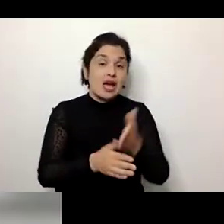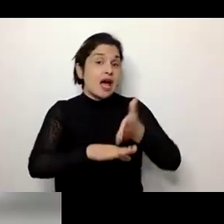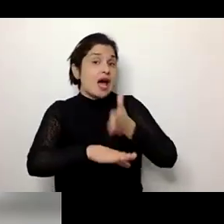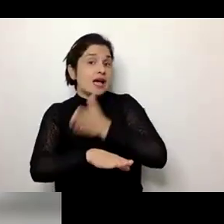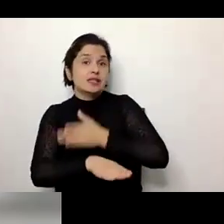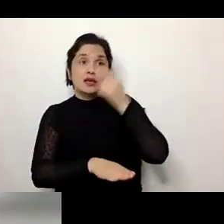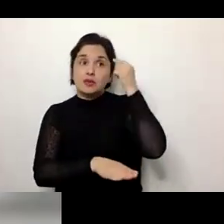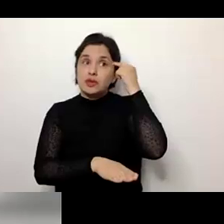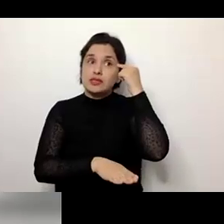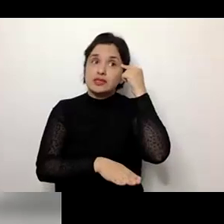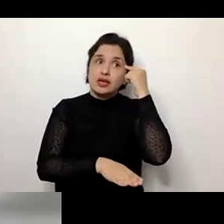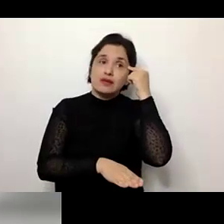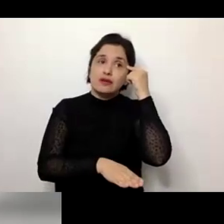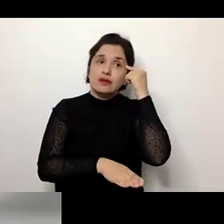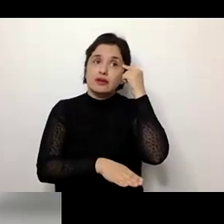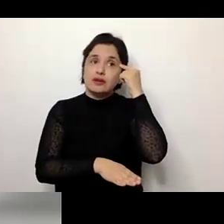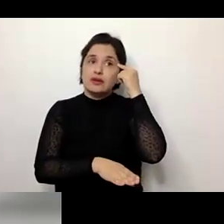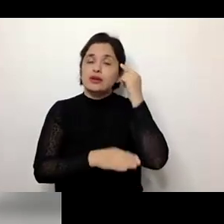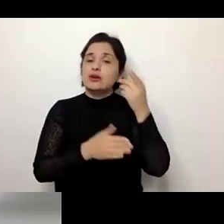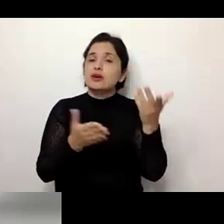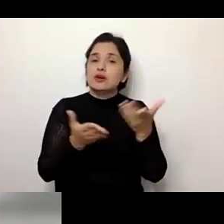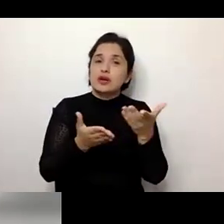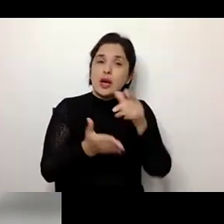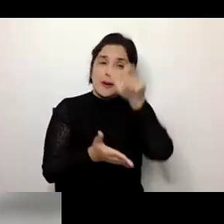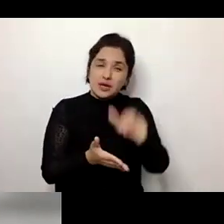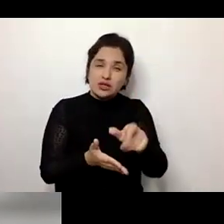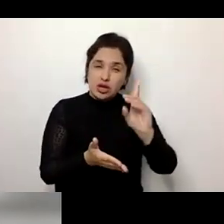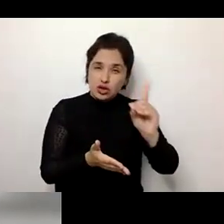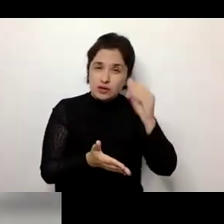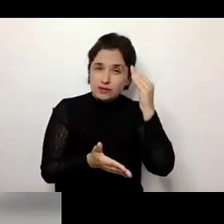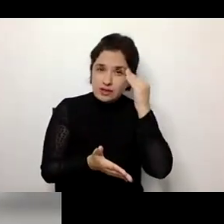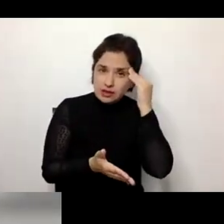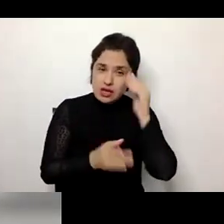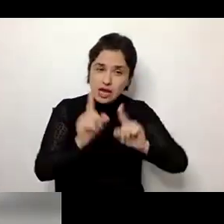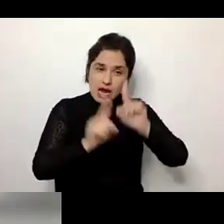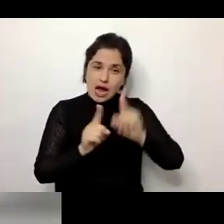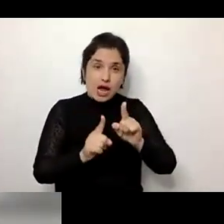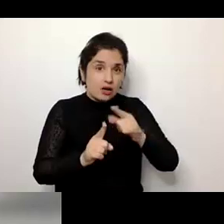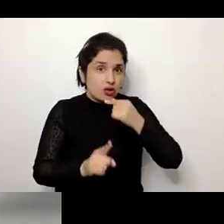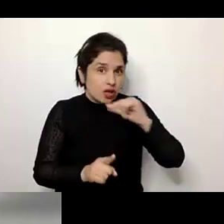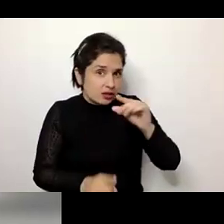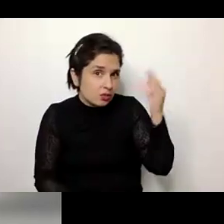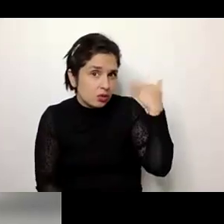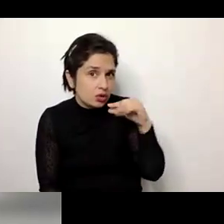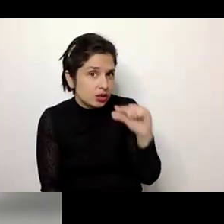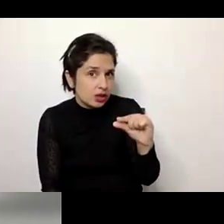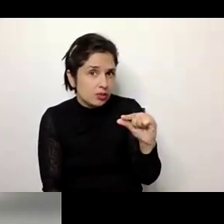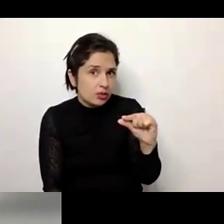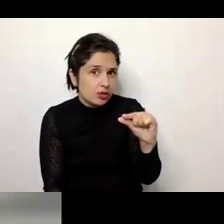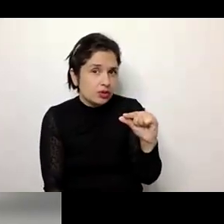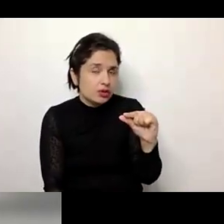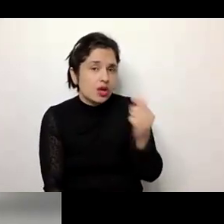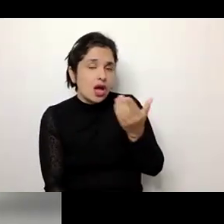idosos e tal, mas pensar no idoso com deficiência intelectual é algo muito recente. Até pouco tempo